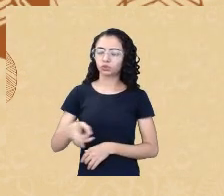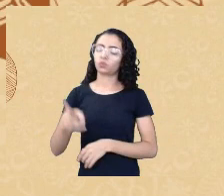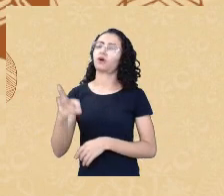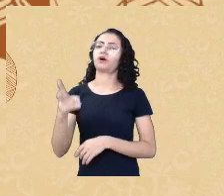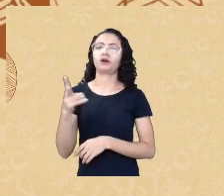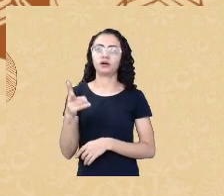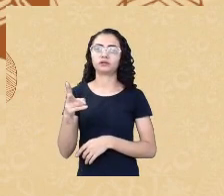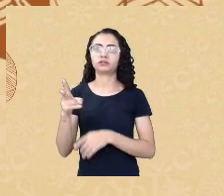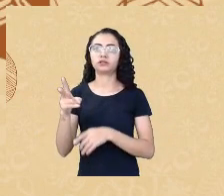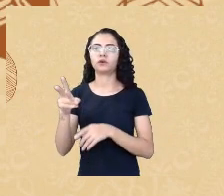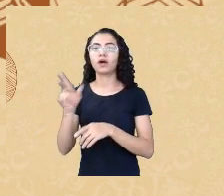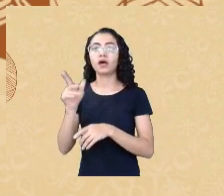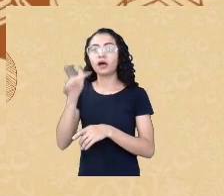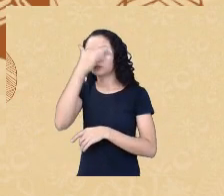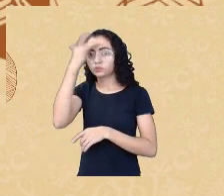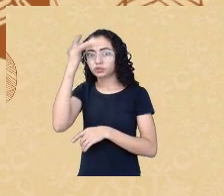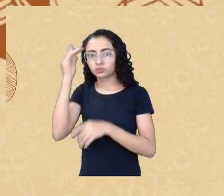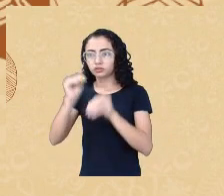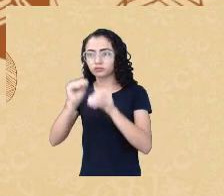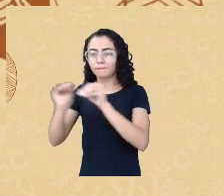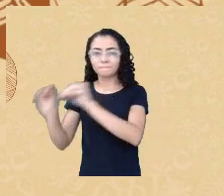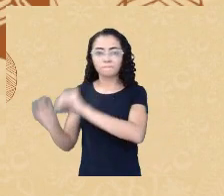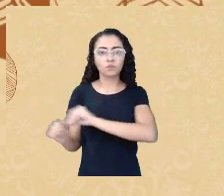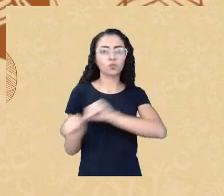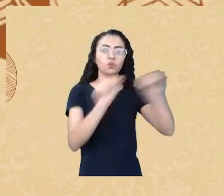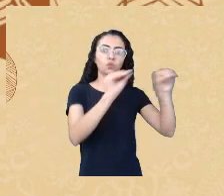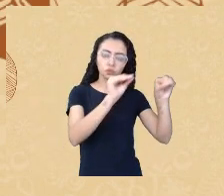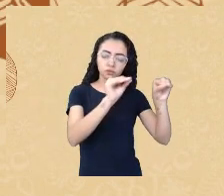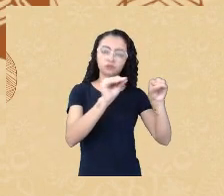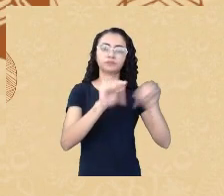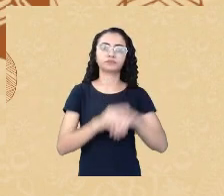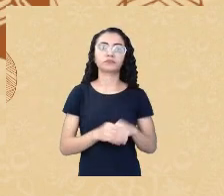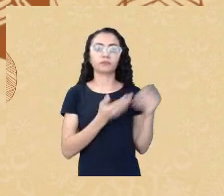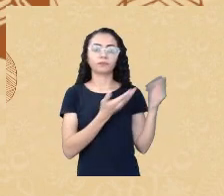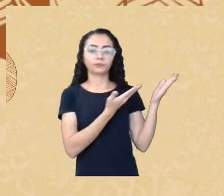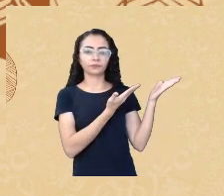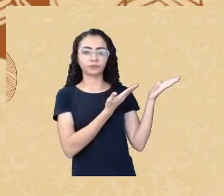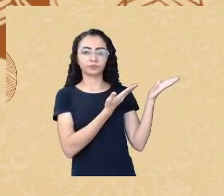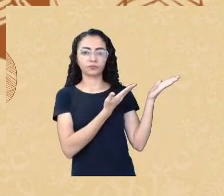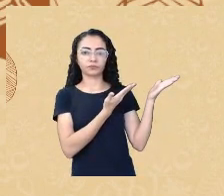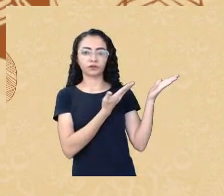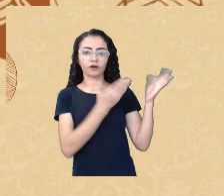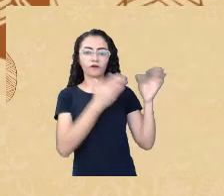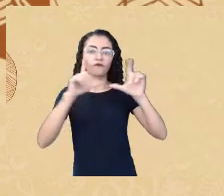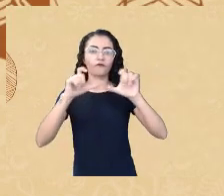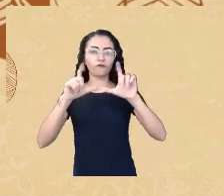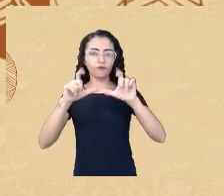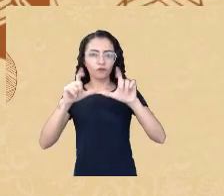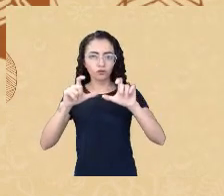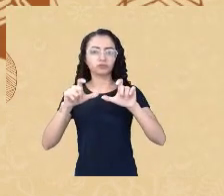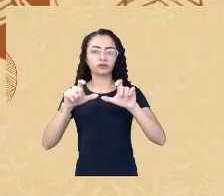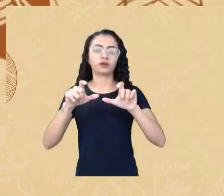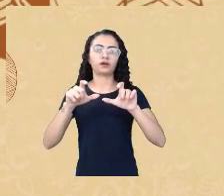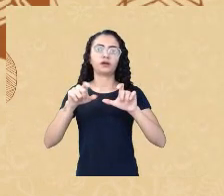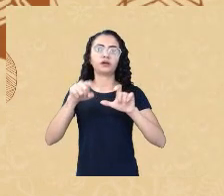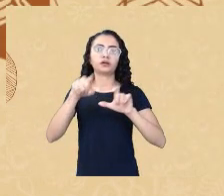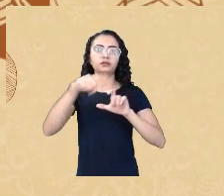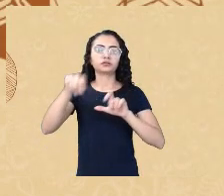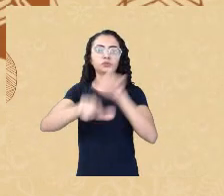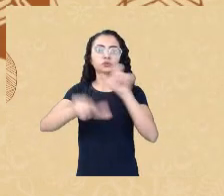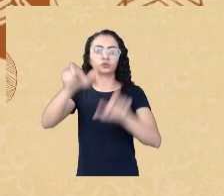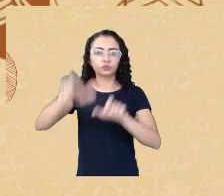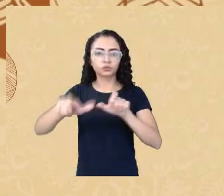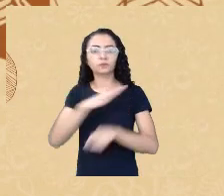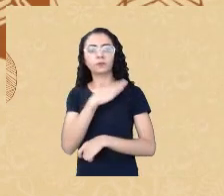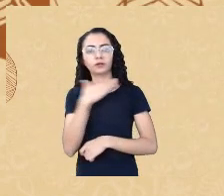conseguiam chegar a essa condição essa foto foi tirada menos antes dessas pessoas morrerem porque não receberam socorro isso